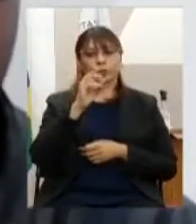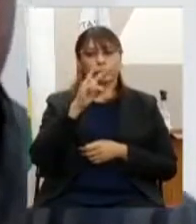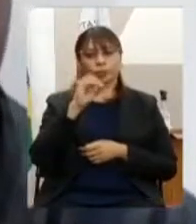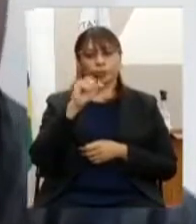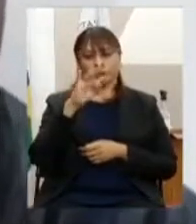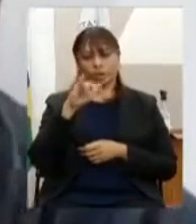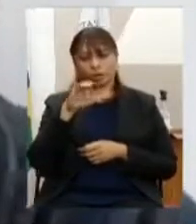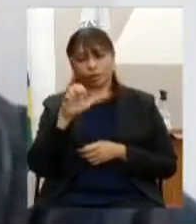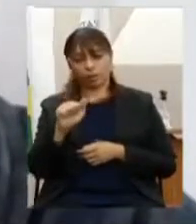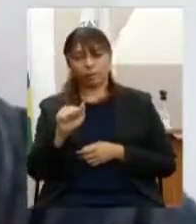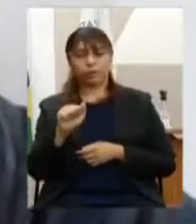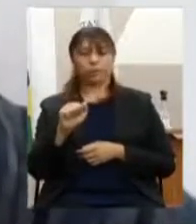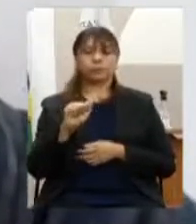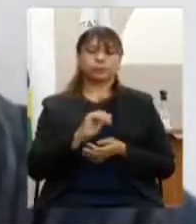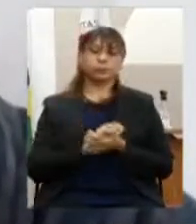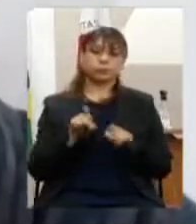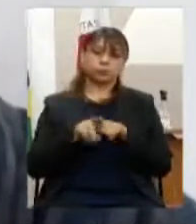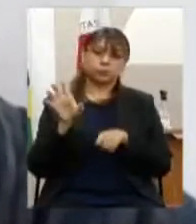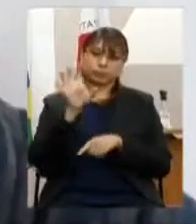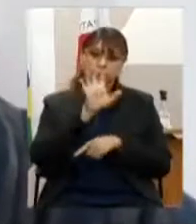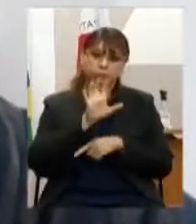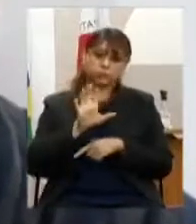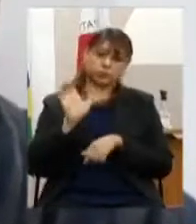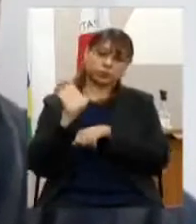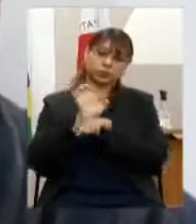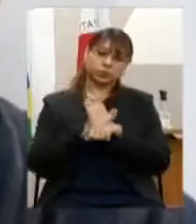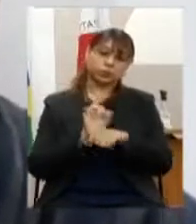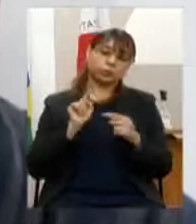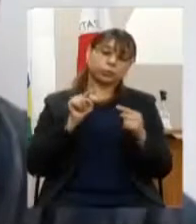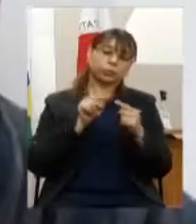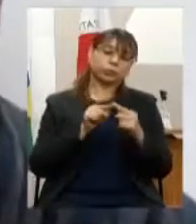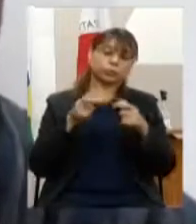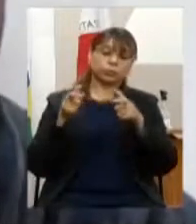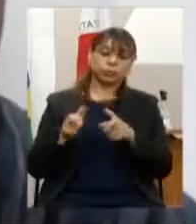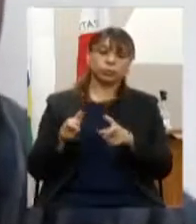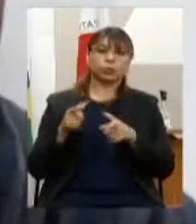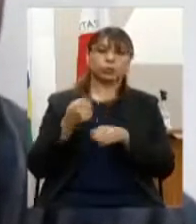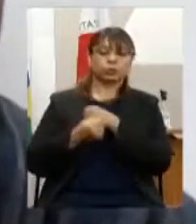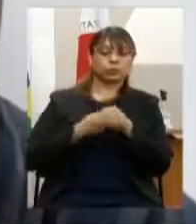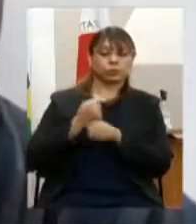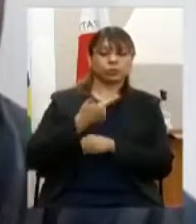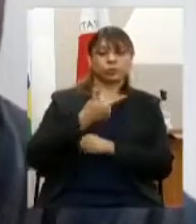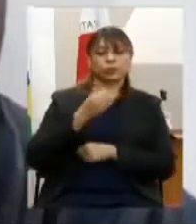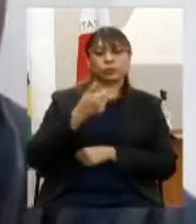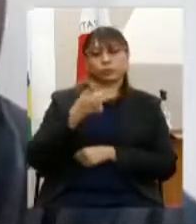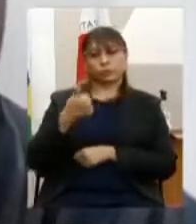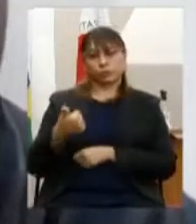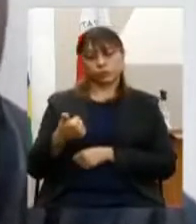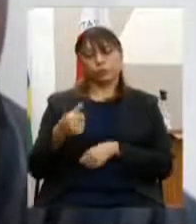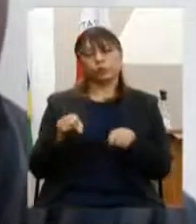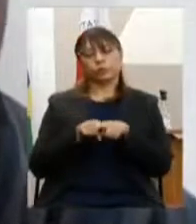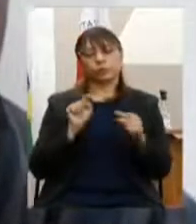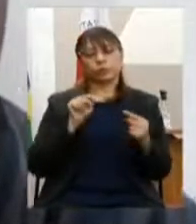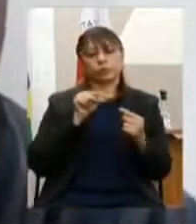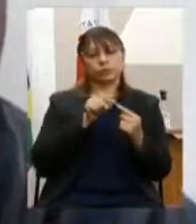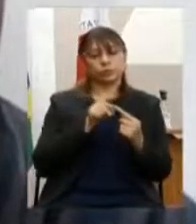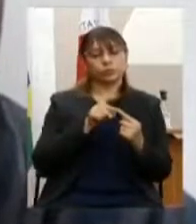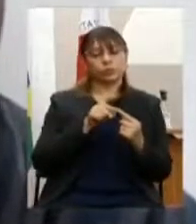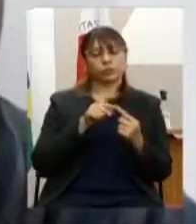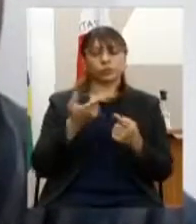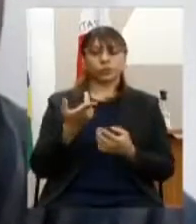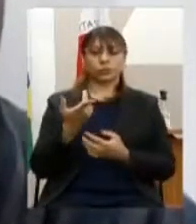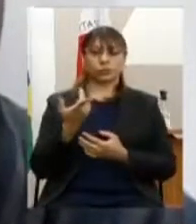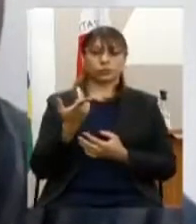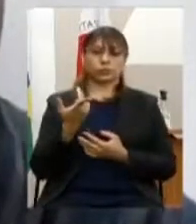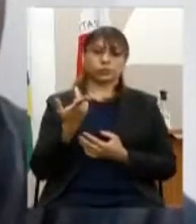Regionalização Estadual Metas Físicas para 2021 Metas Financeiras 2021 a